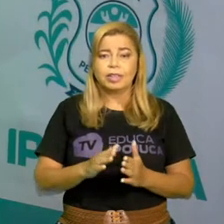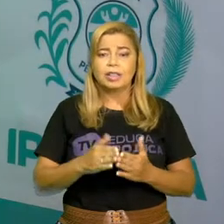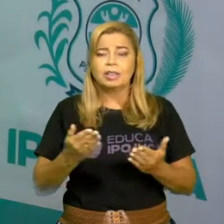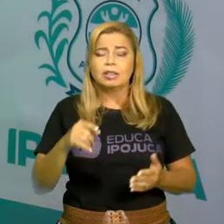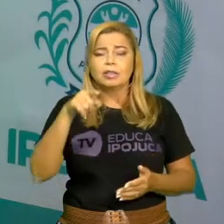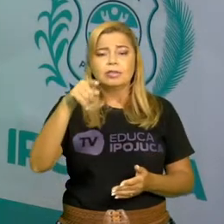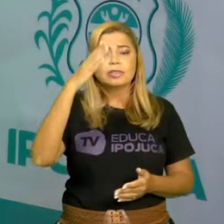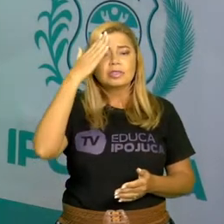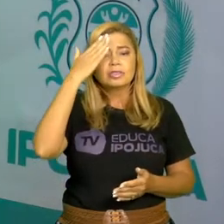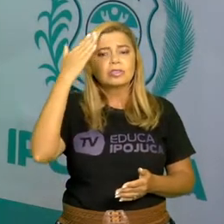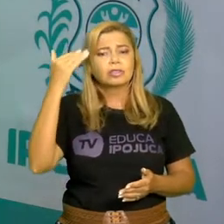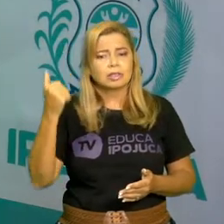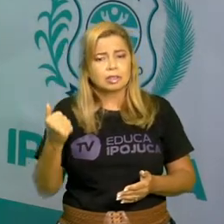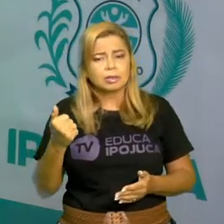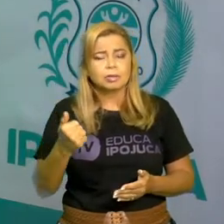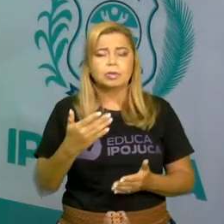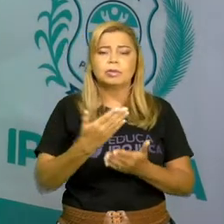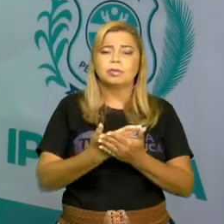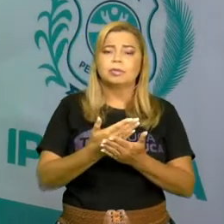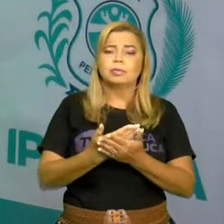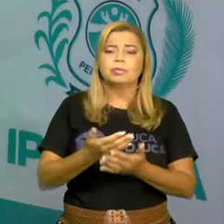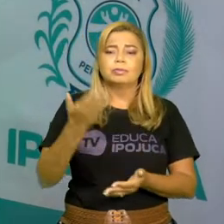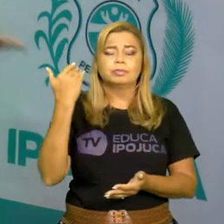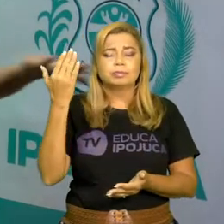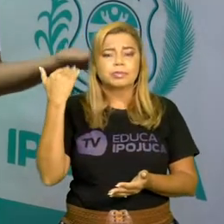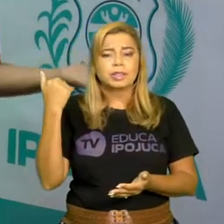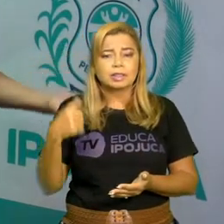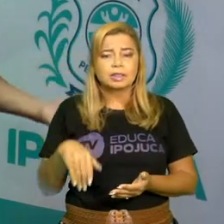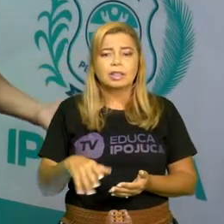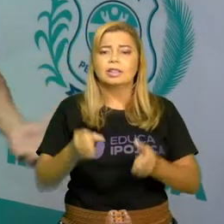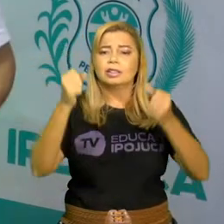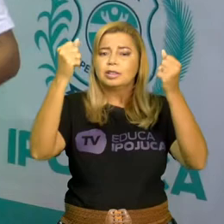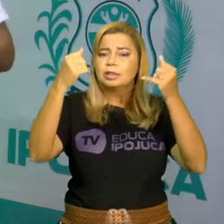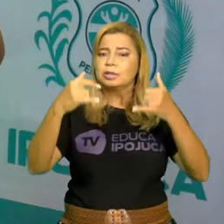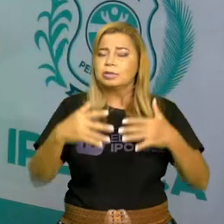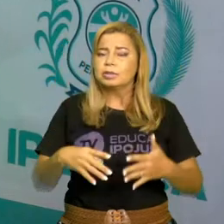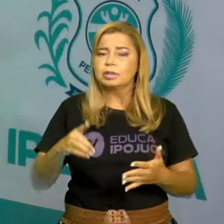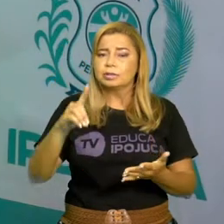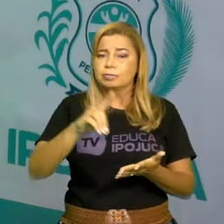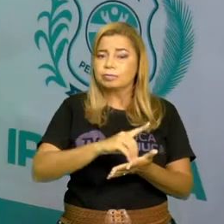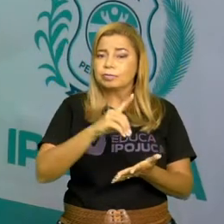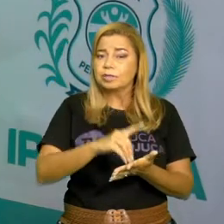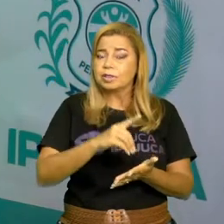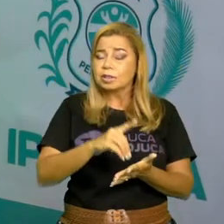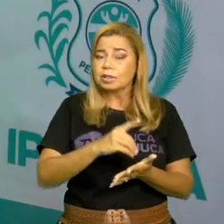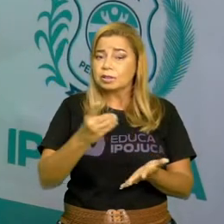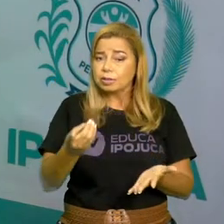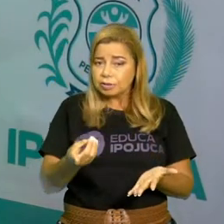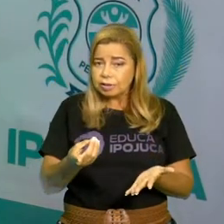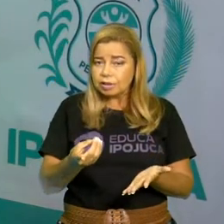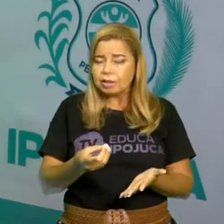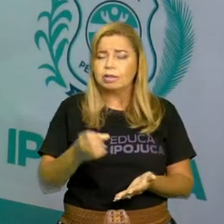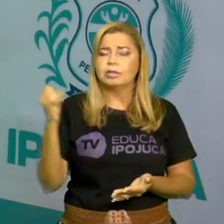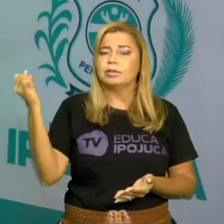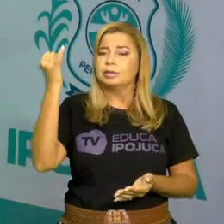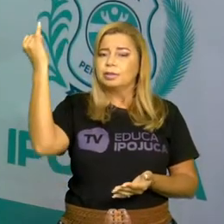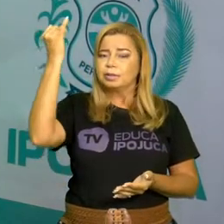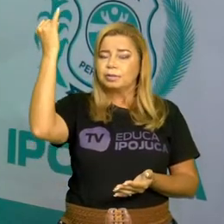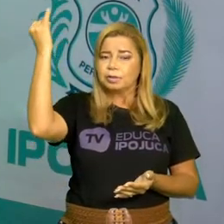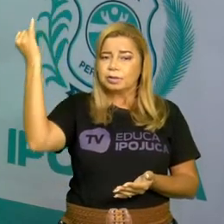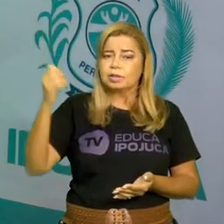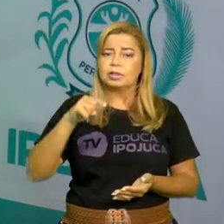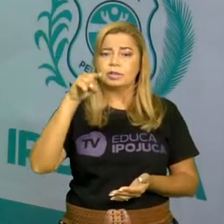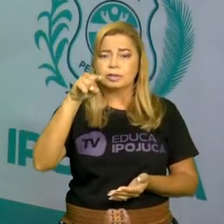muito importante, quando a gente tem dificuldade de entender a grafia, a escrita